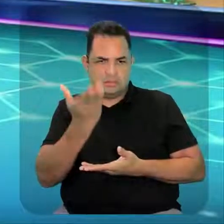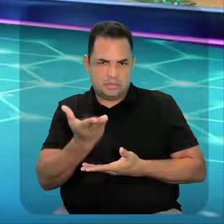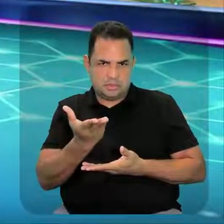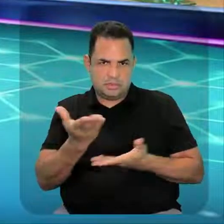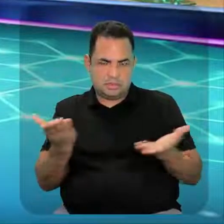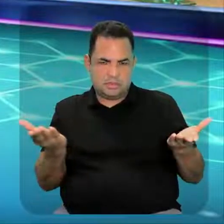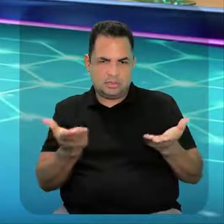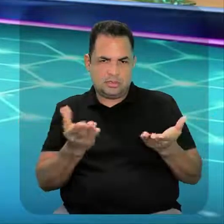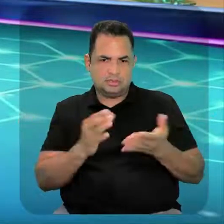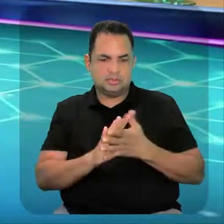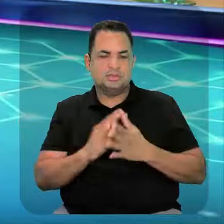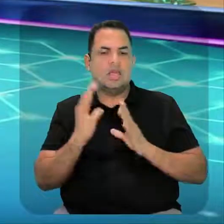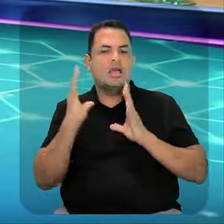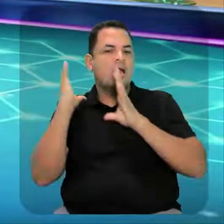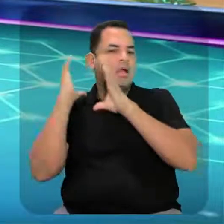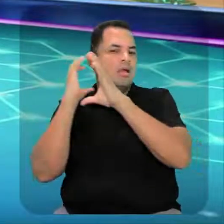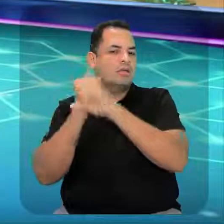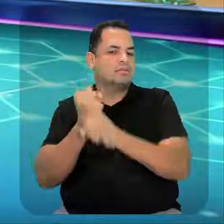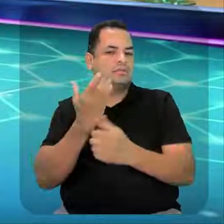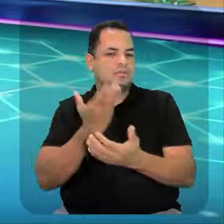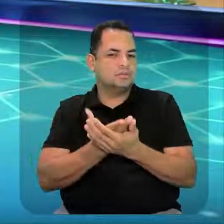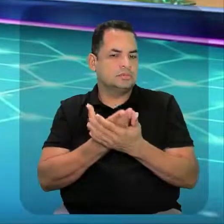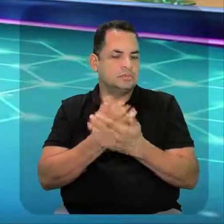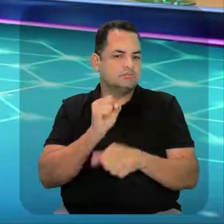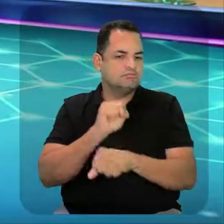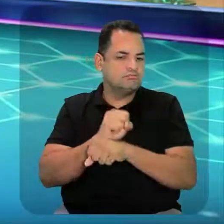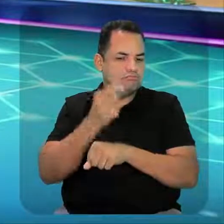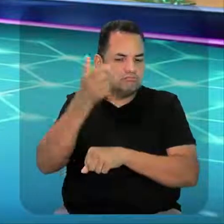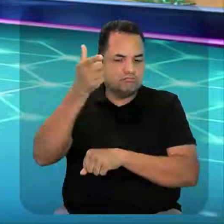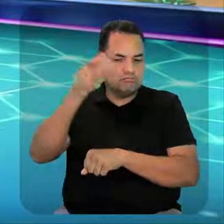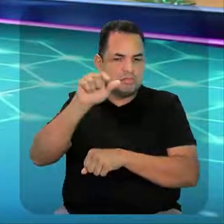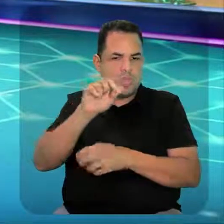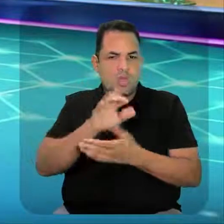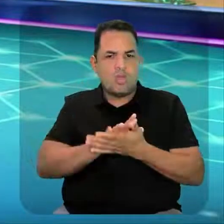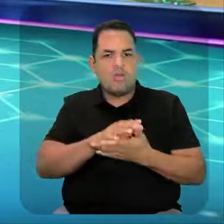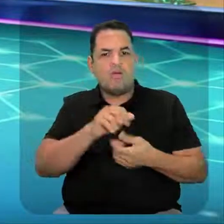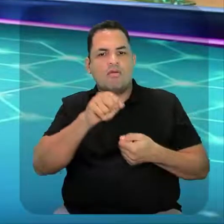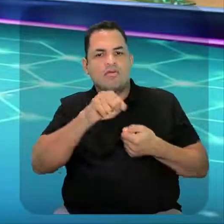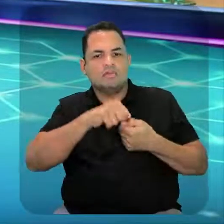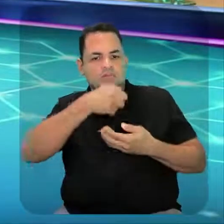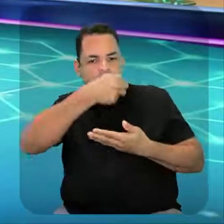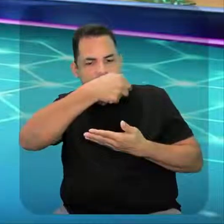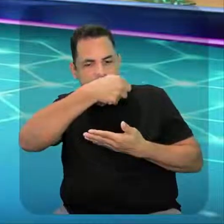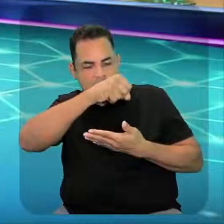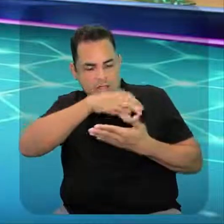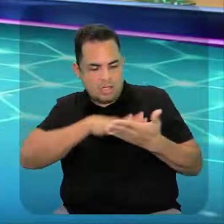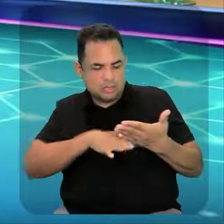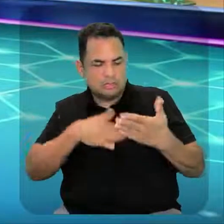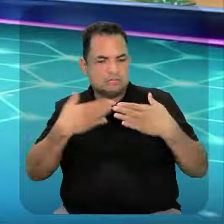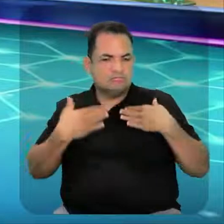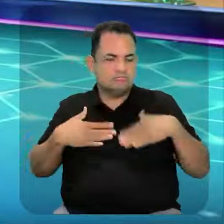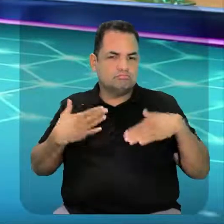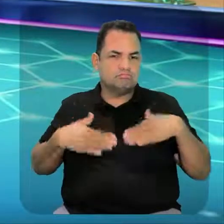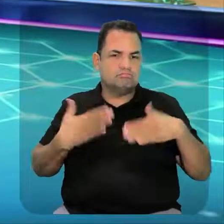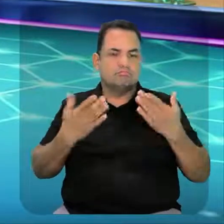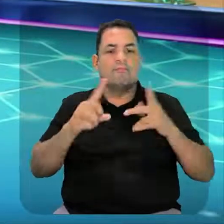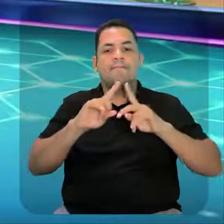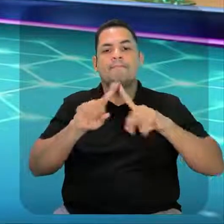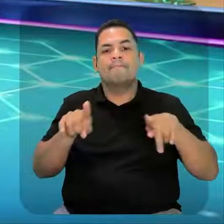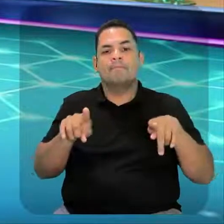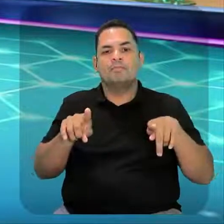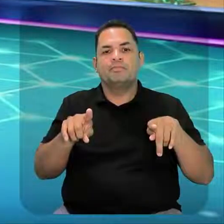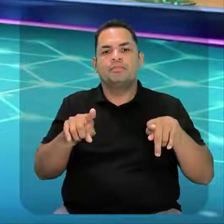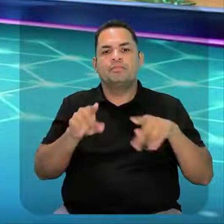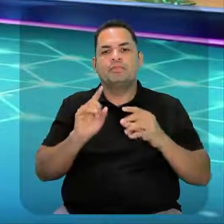foi a nossa pequena revisão da aula. Espero que você consiga elaborar as atividades com tranquilidade. Mas,